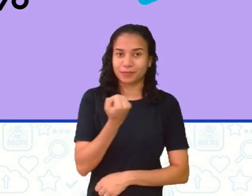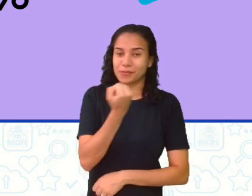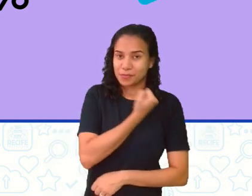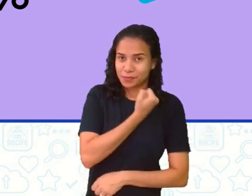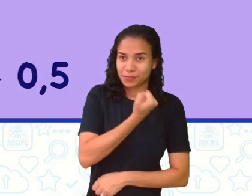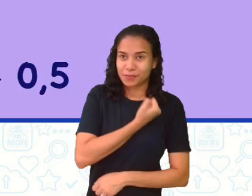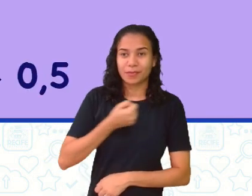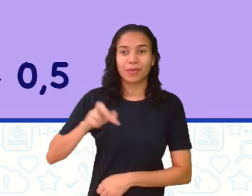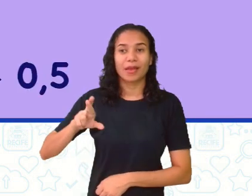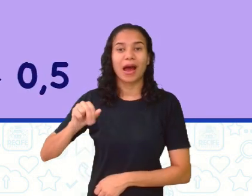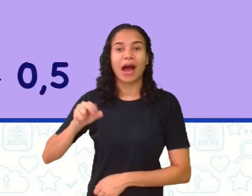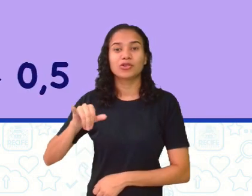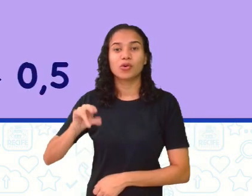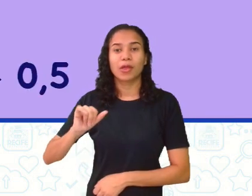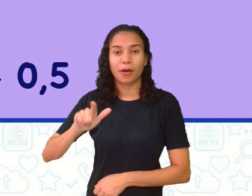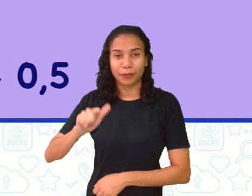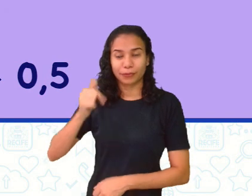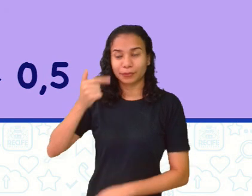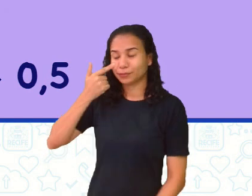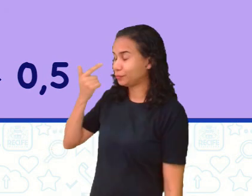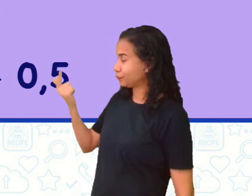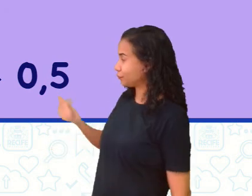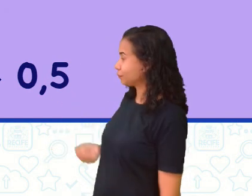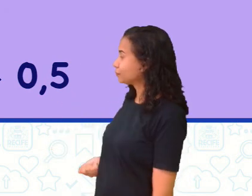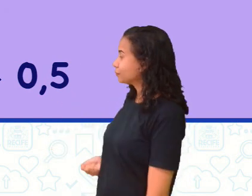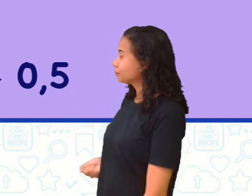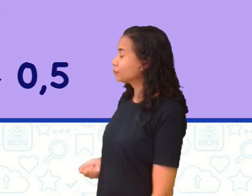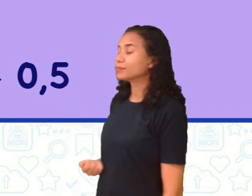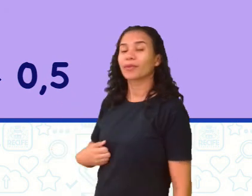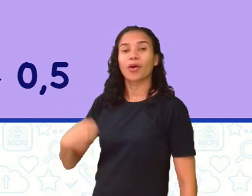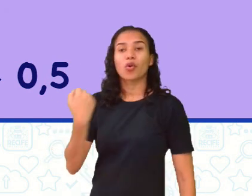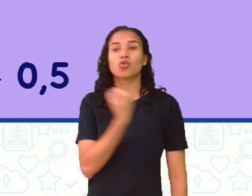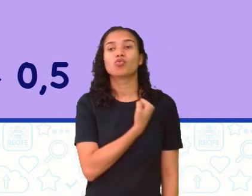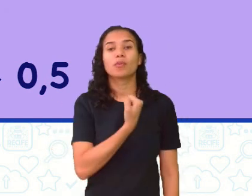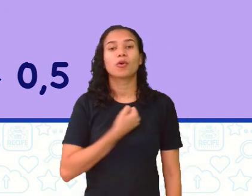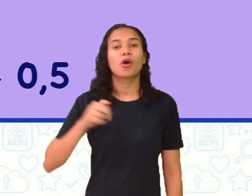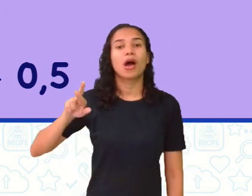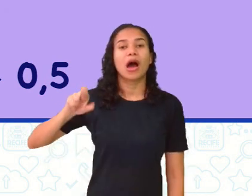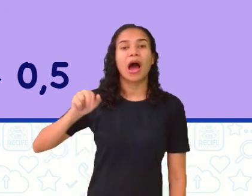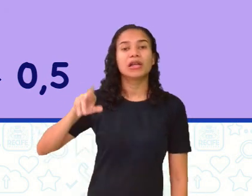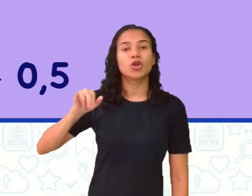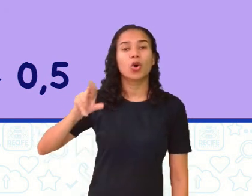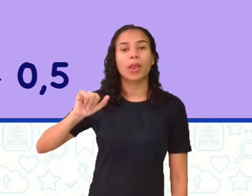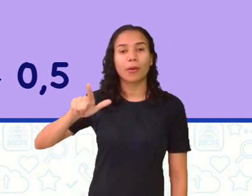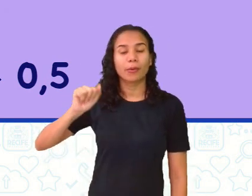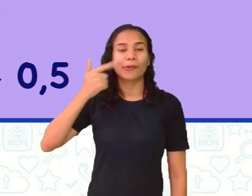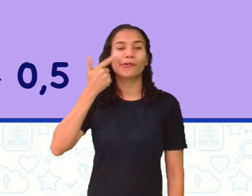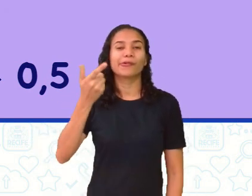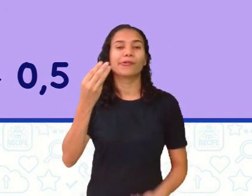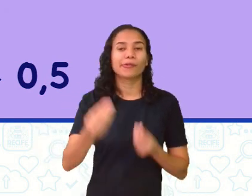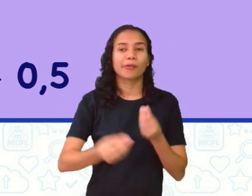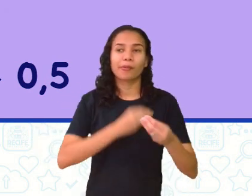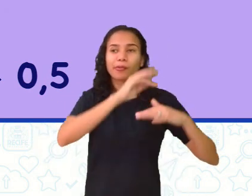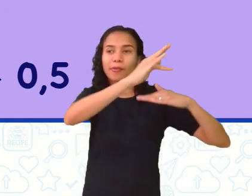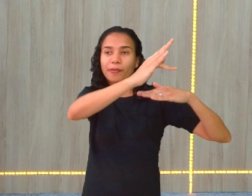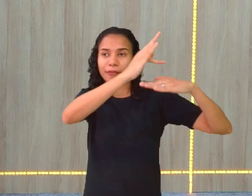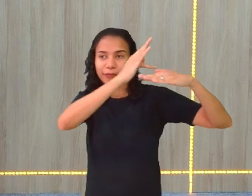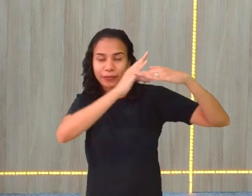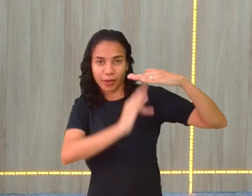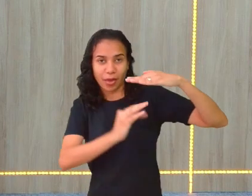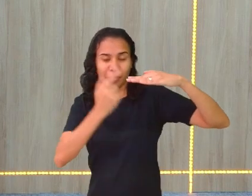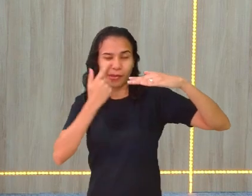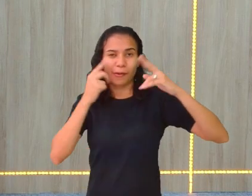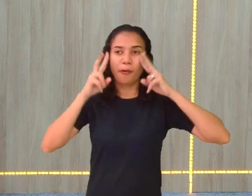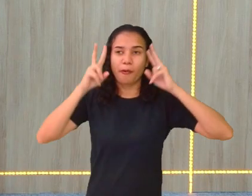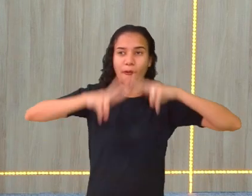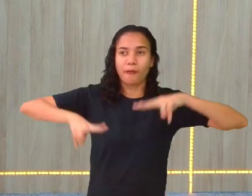número racional. Olha lá. Números racionais. A fração traz para mim. E aqui